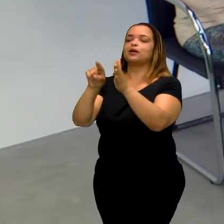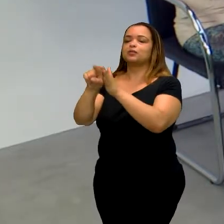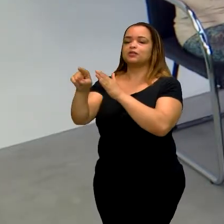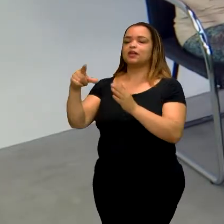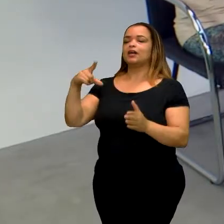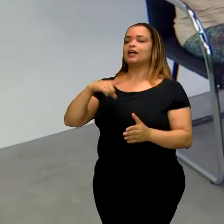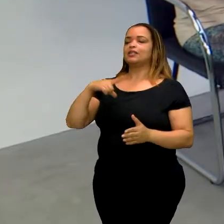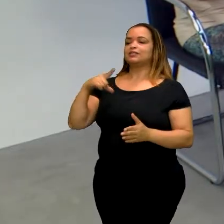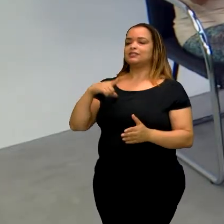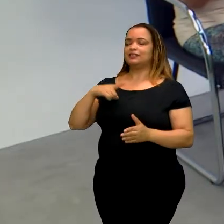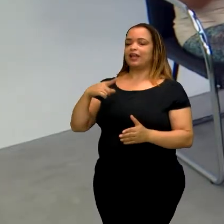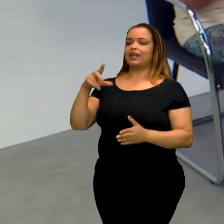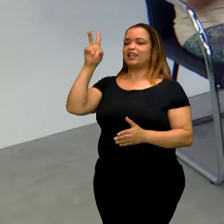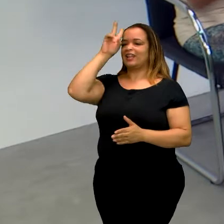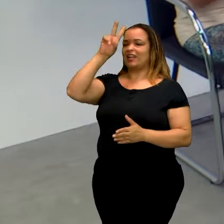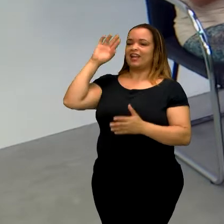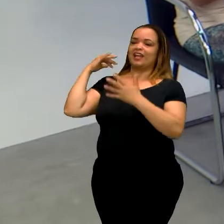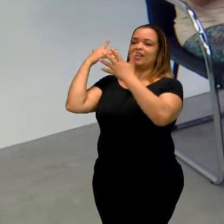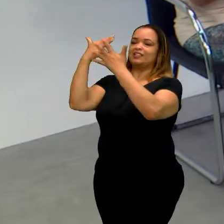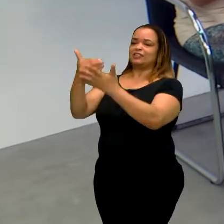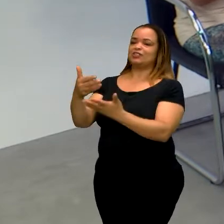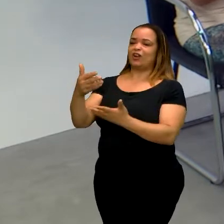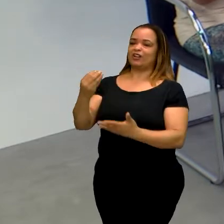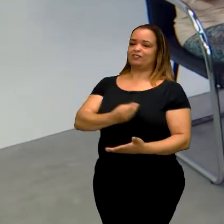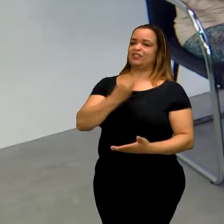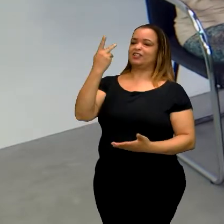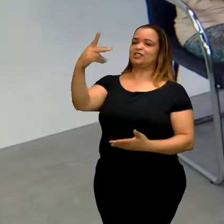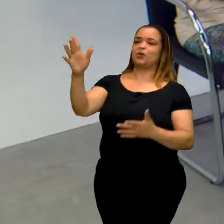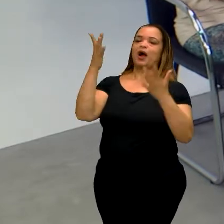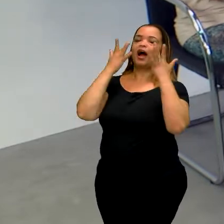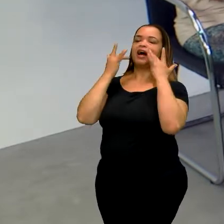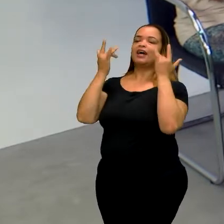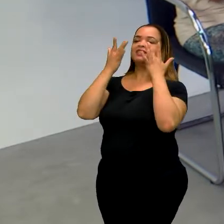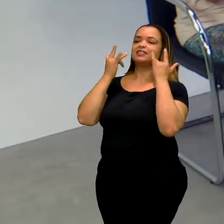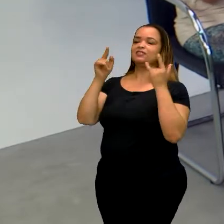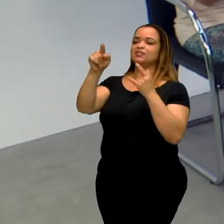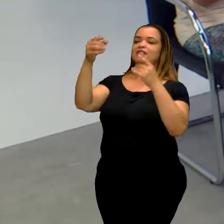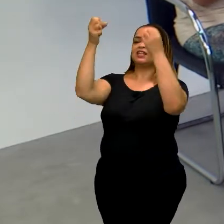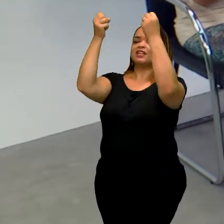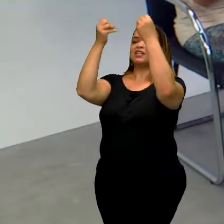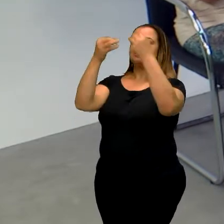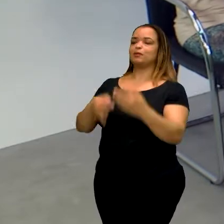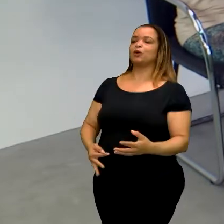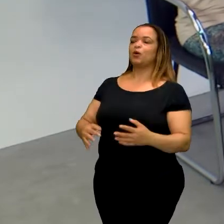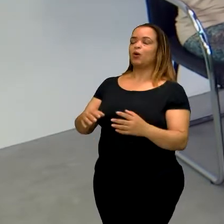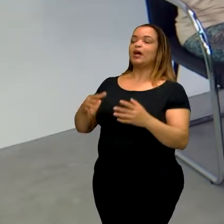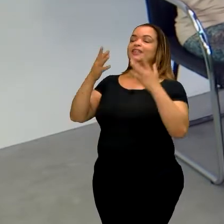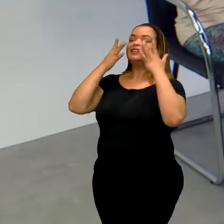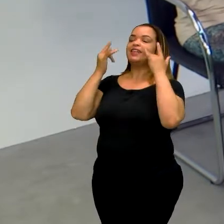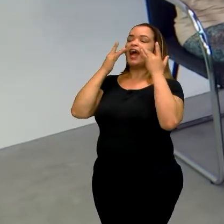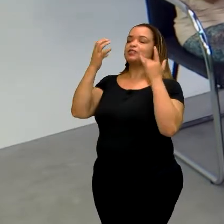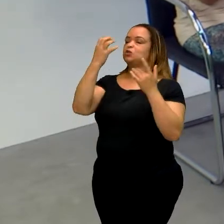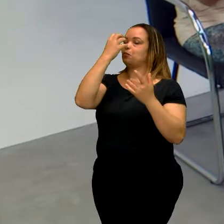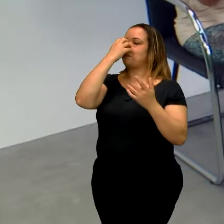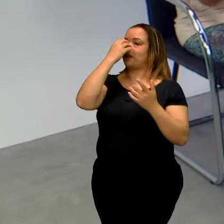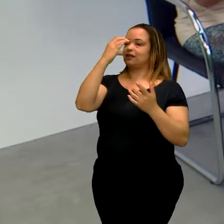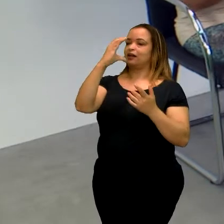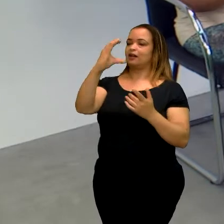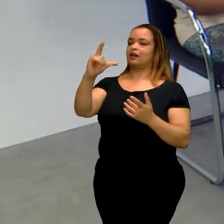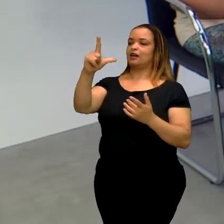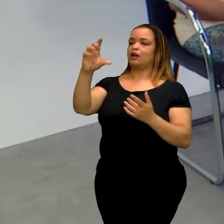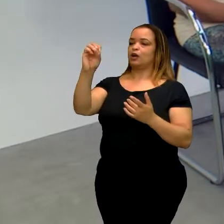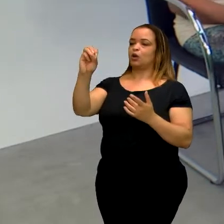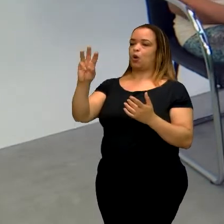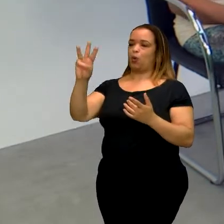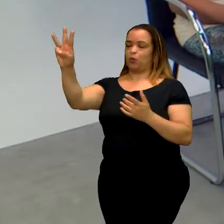que tem uma parte sua da parte de atriz. E aí você estava contando a respeito de palhaço. Como é que é essa história? Meu